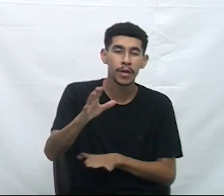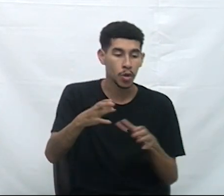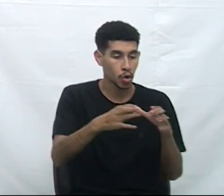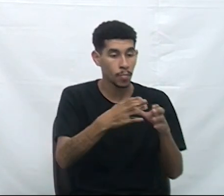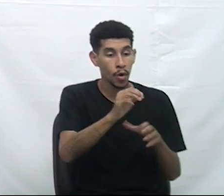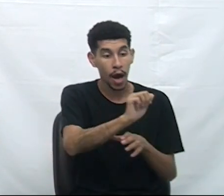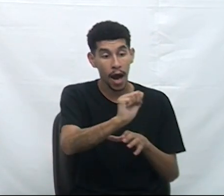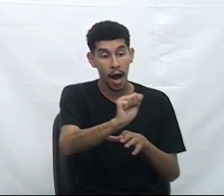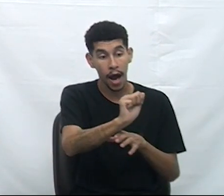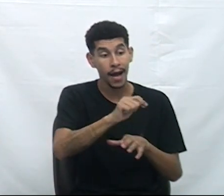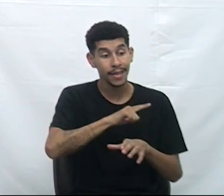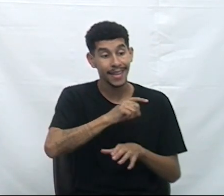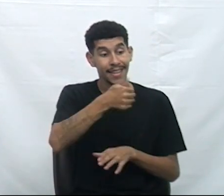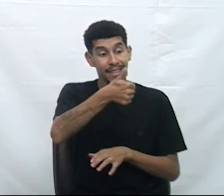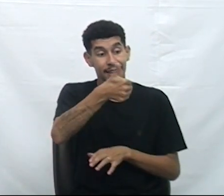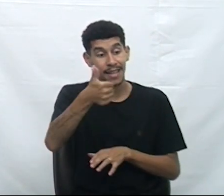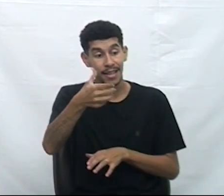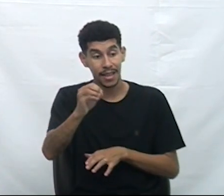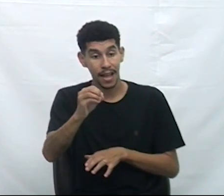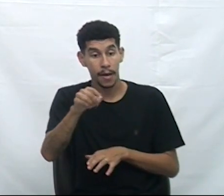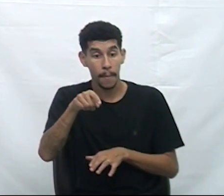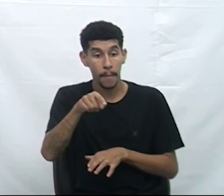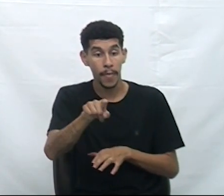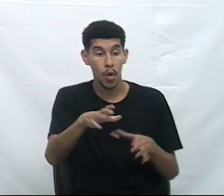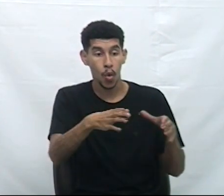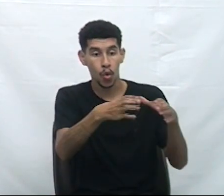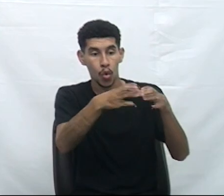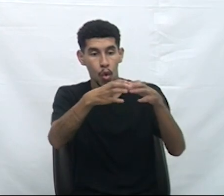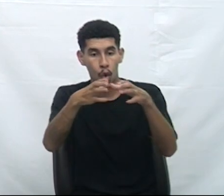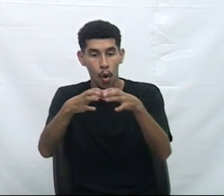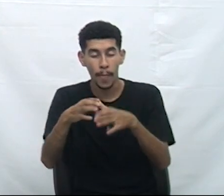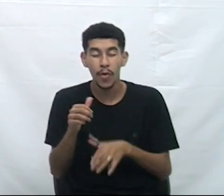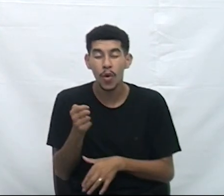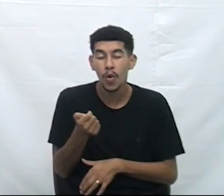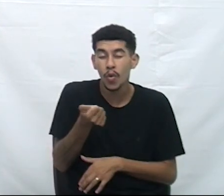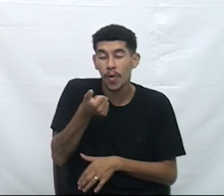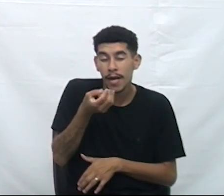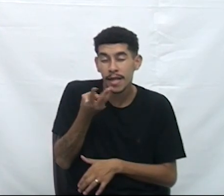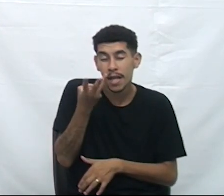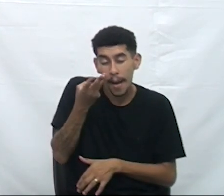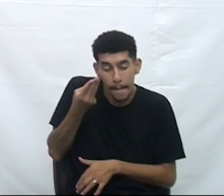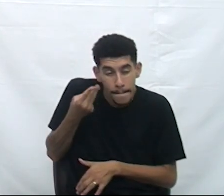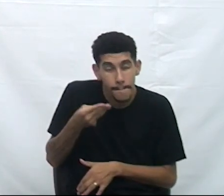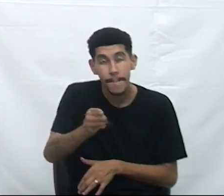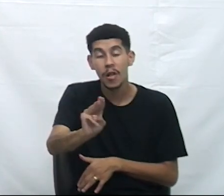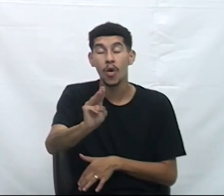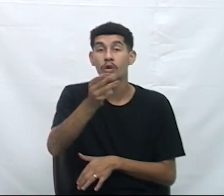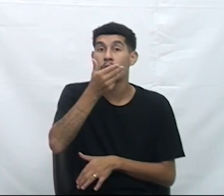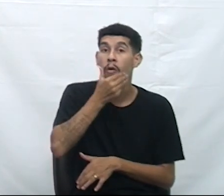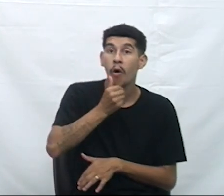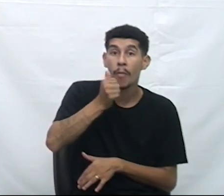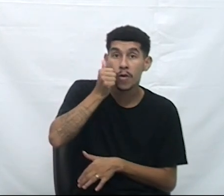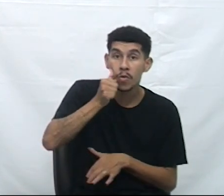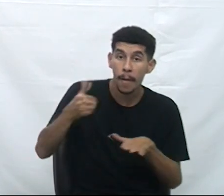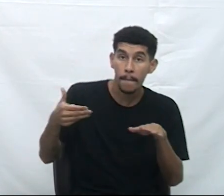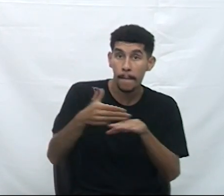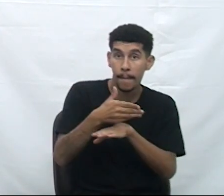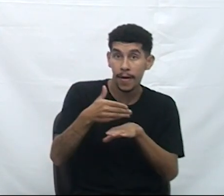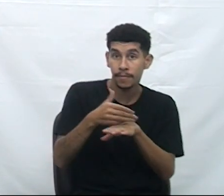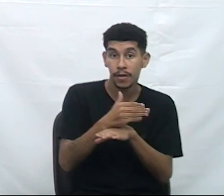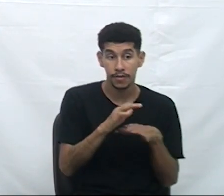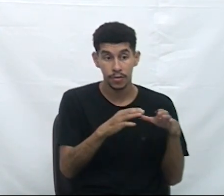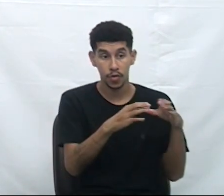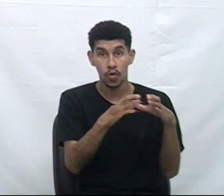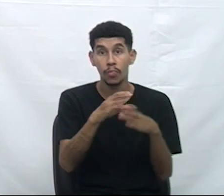mil grupos, quase 3 milhões de homens e mulheres fazendo parte destes grupos, sendo